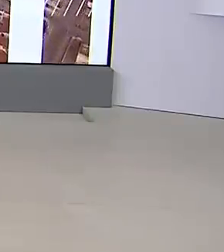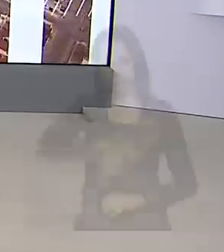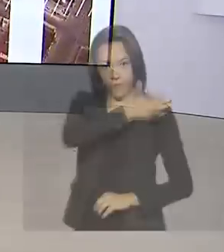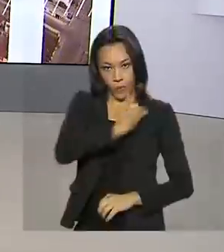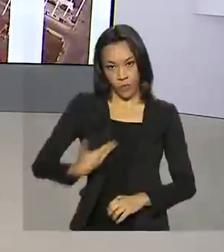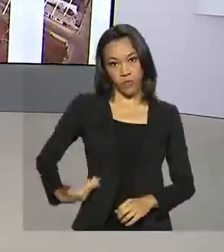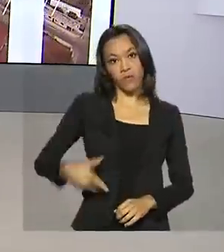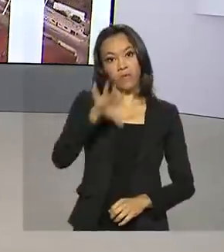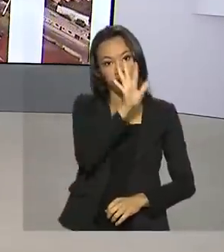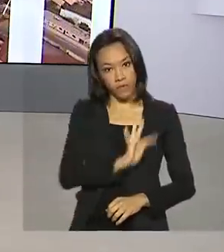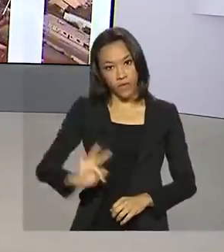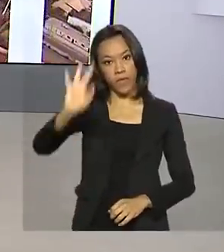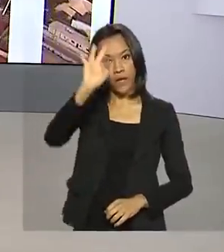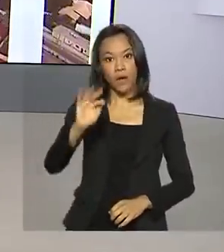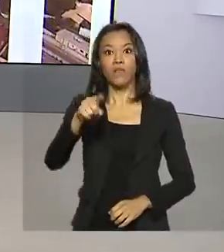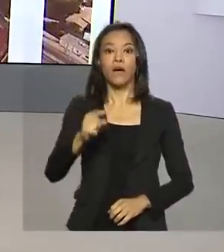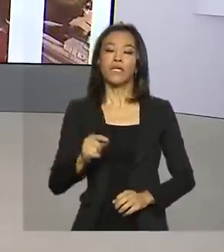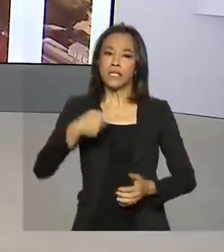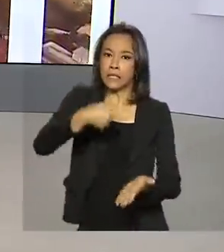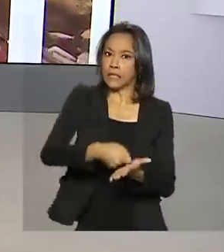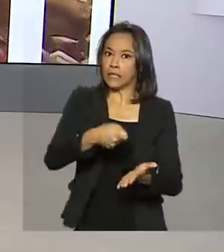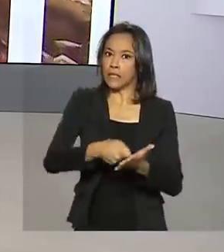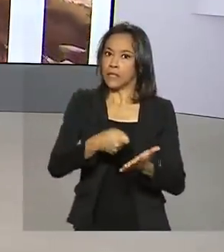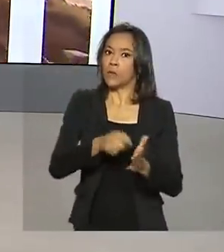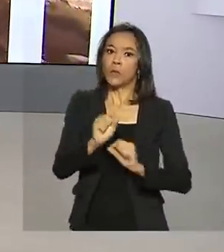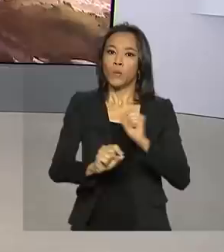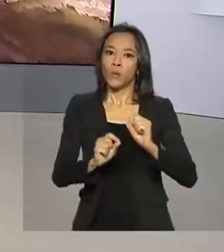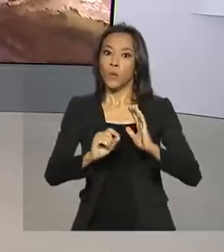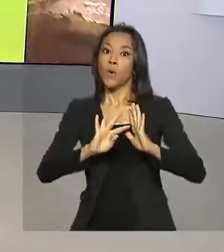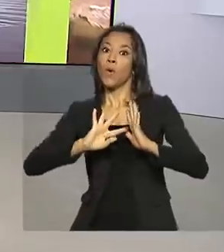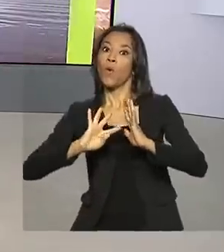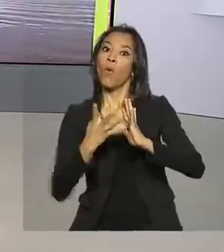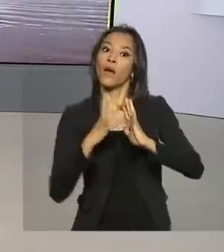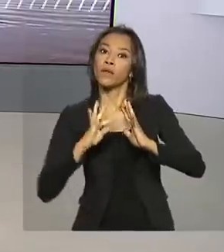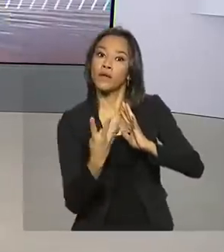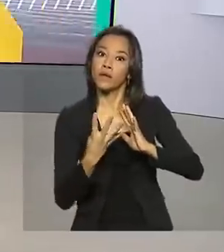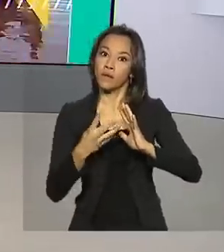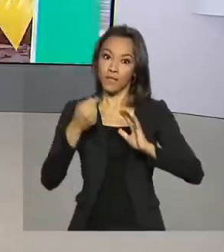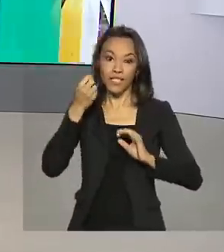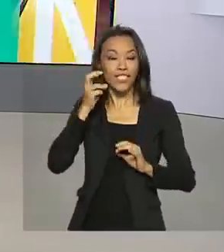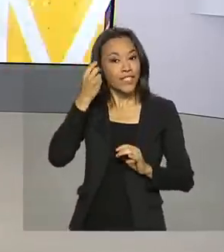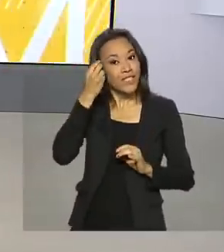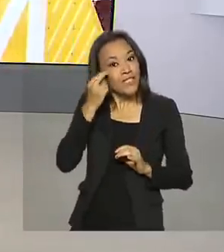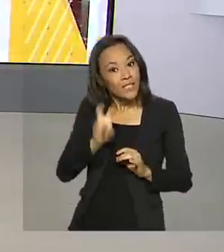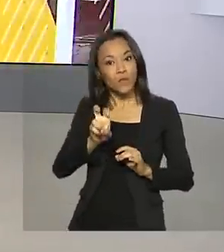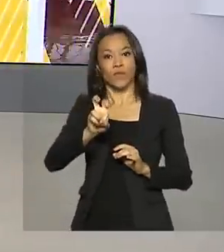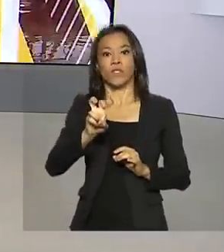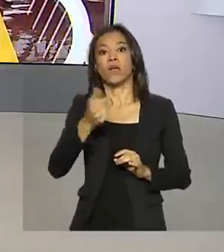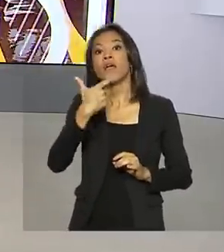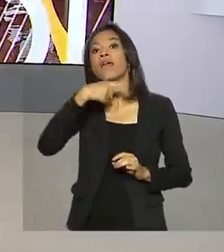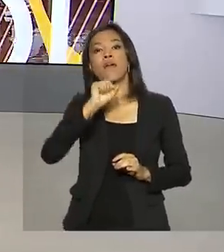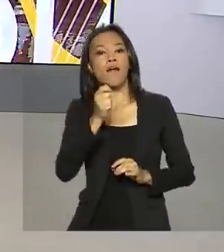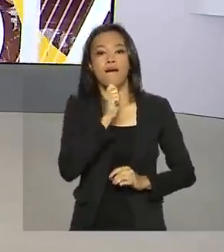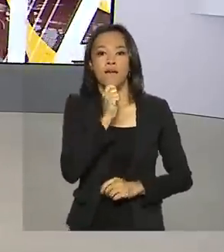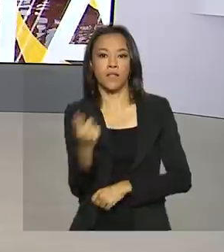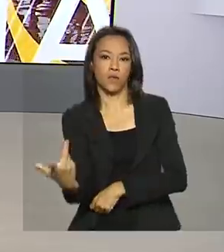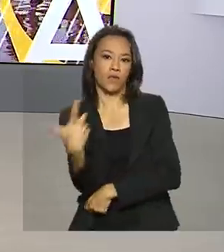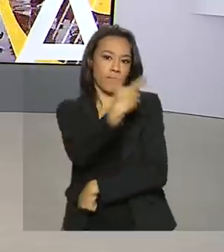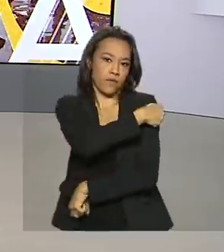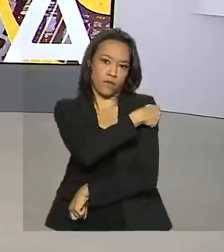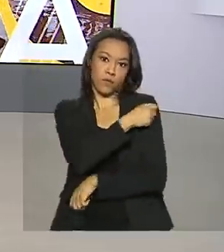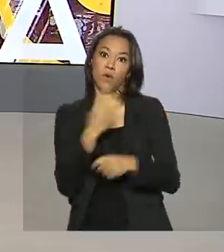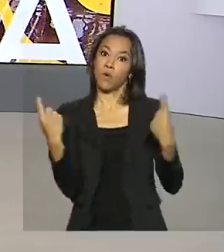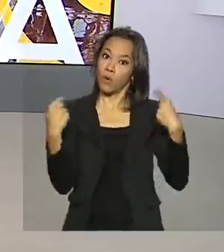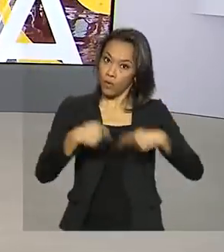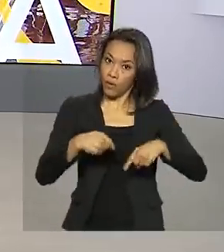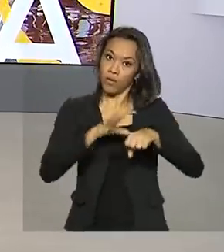governo federal vai exigir quarentena de 5 dias para quem não completou o ciclo de vacinas contra a Covid-19 e desembarcar no